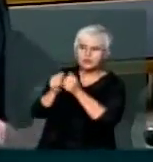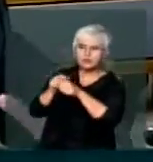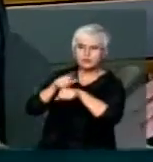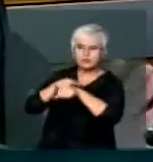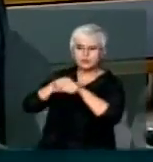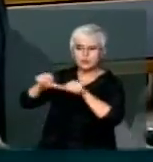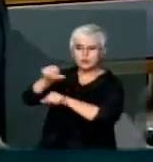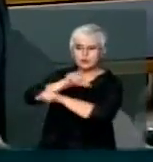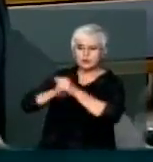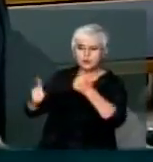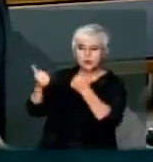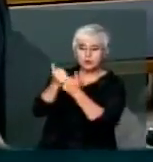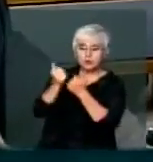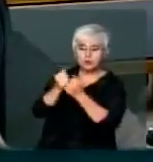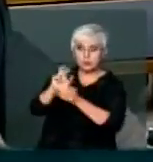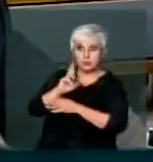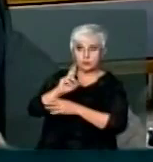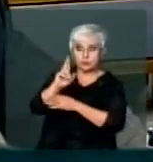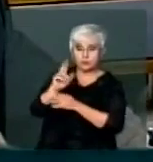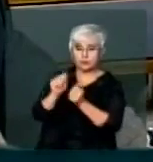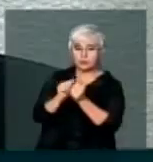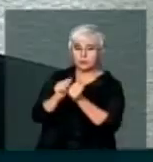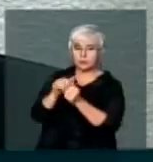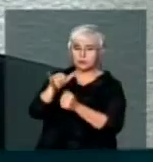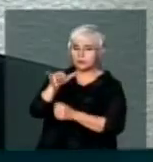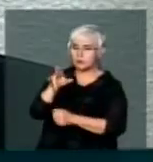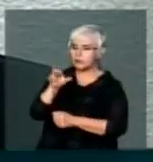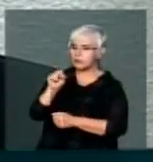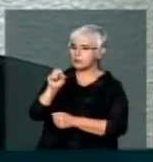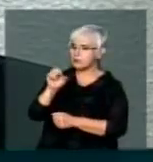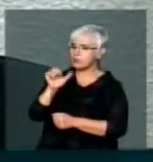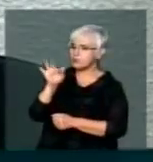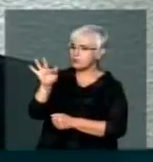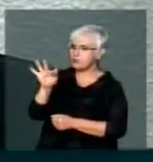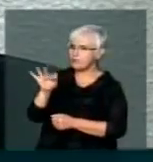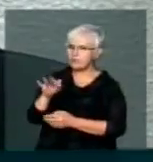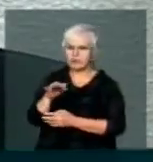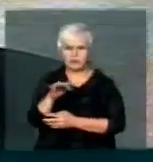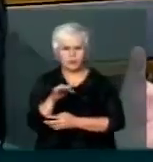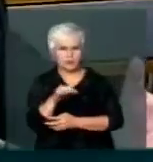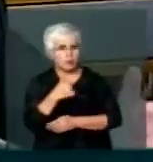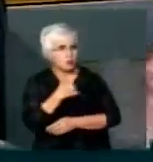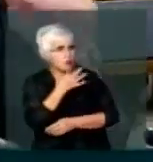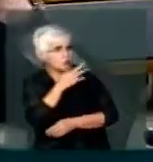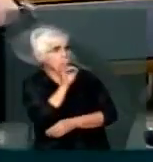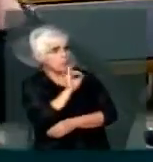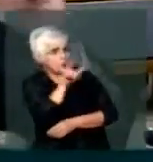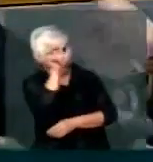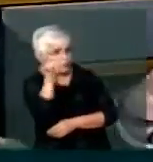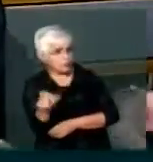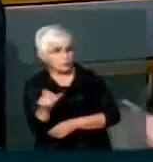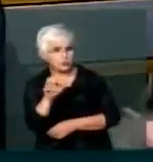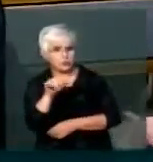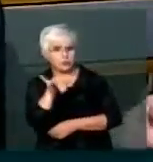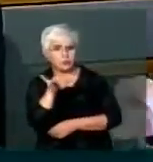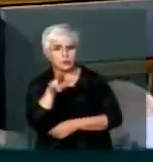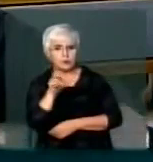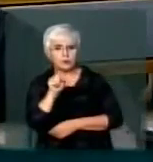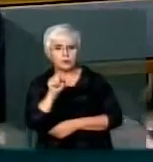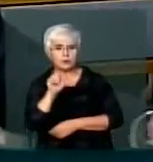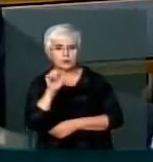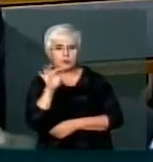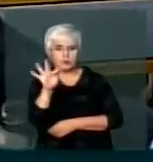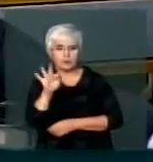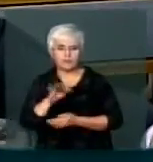Ou logo após com o senhor Alberto Youssef? Eu não conheço o senhor Alberto Youssef Então nunca trocou, nunca teve relação Eu não conheço o senhor Alberto Youssef Deixe-me